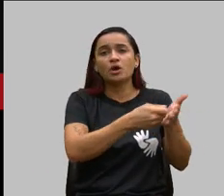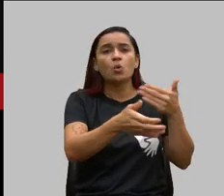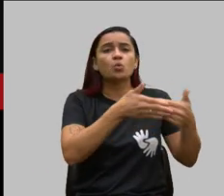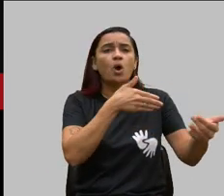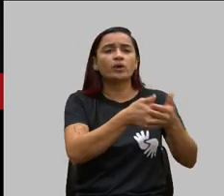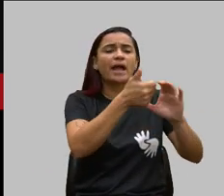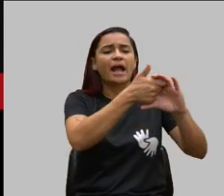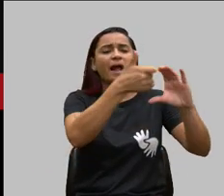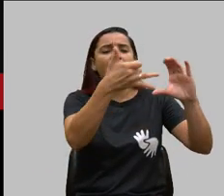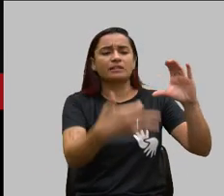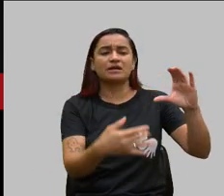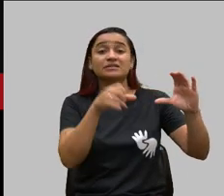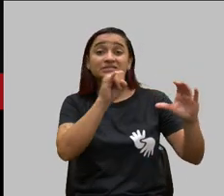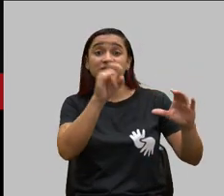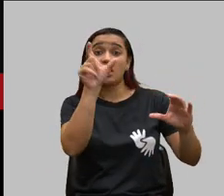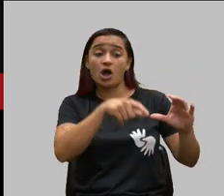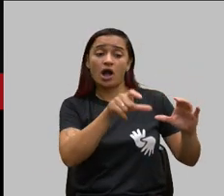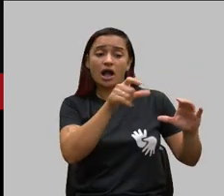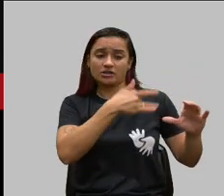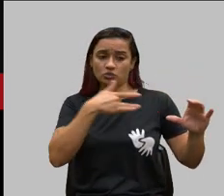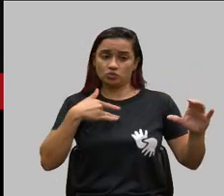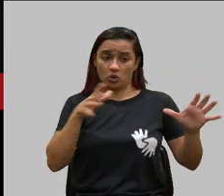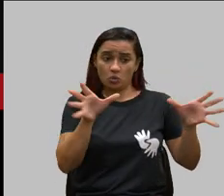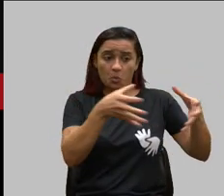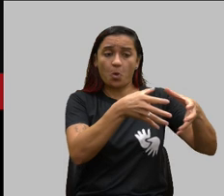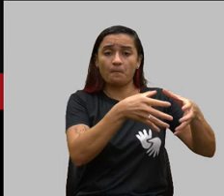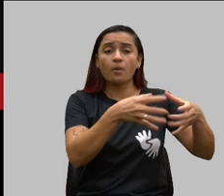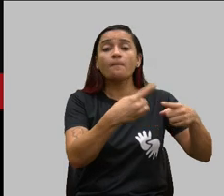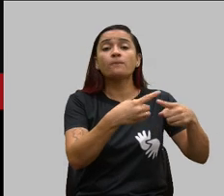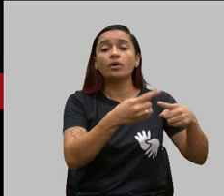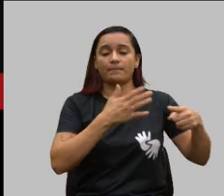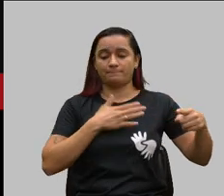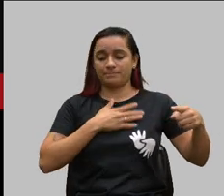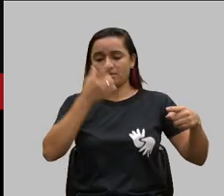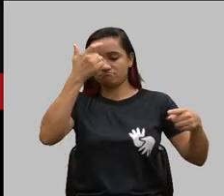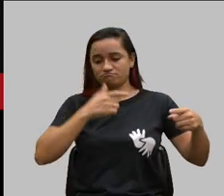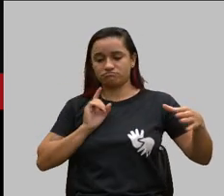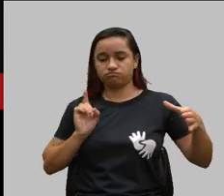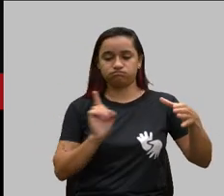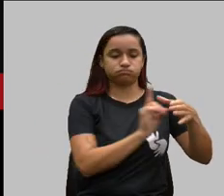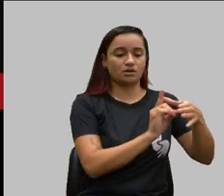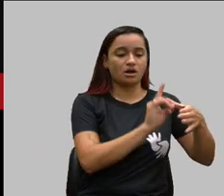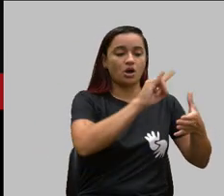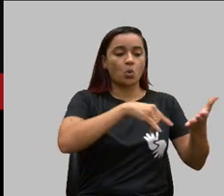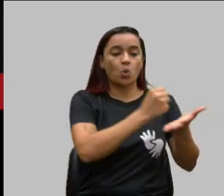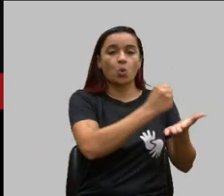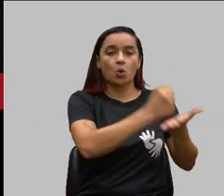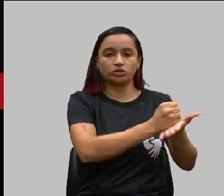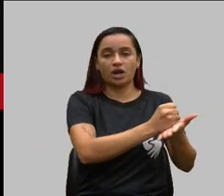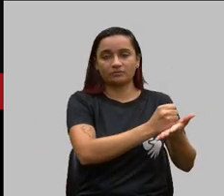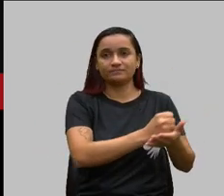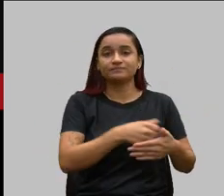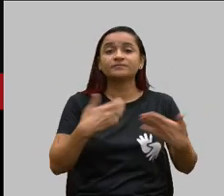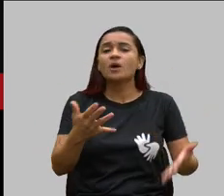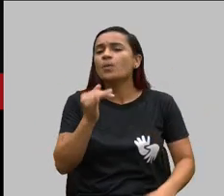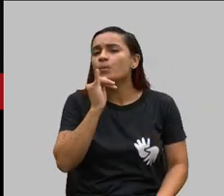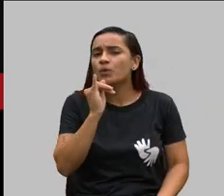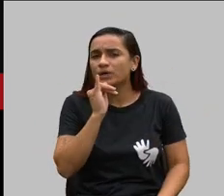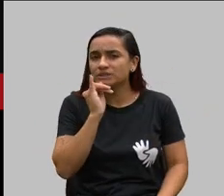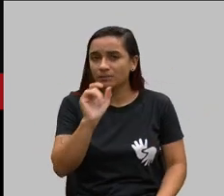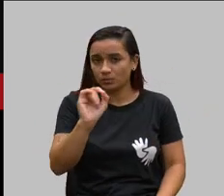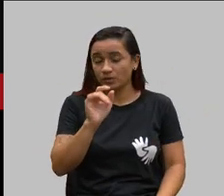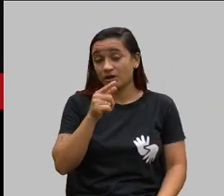desde que apenas a minha vinculação à pessoa jurídica contratante então por exemplo eu vou contratar um plano